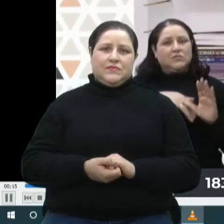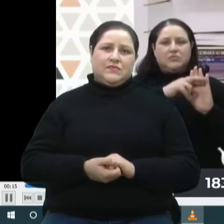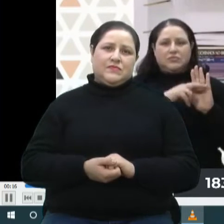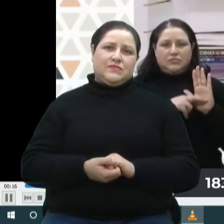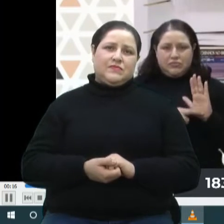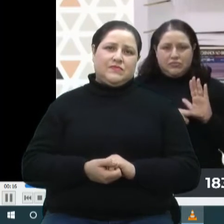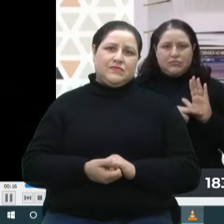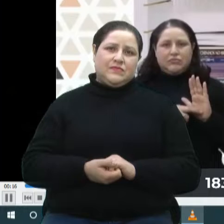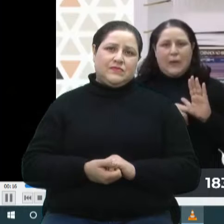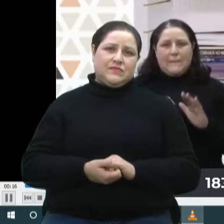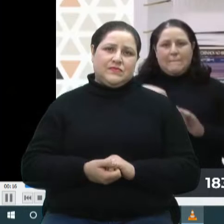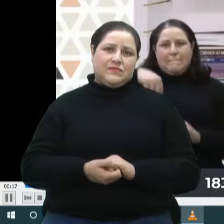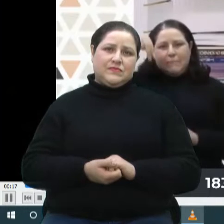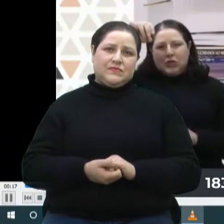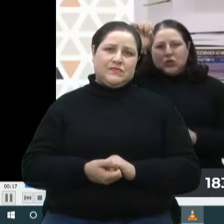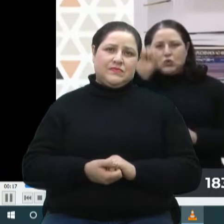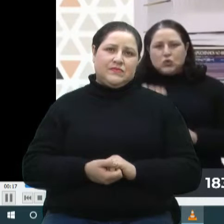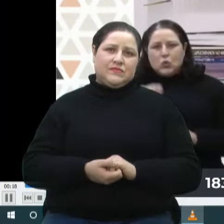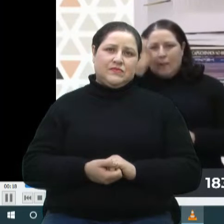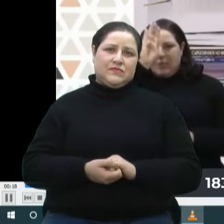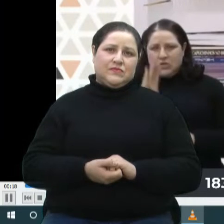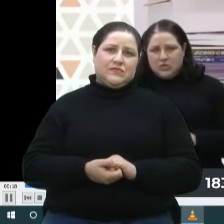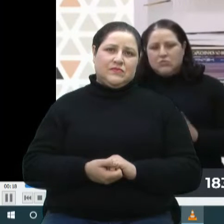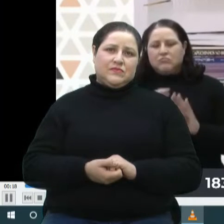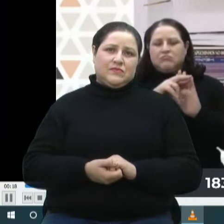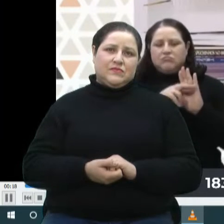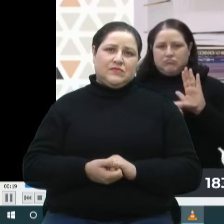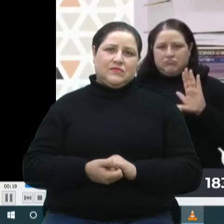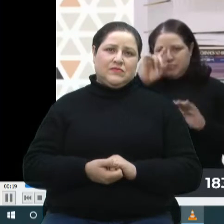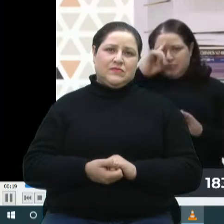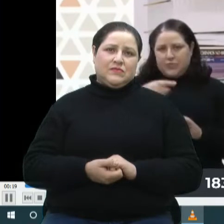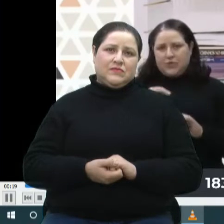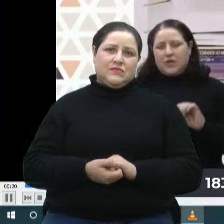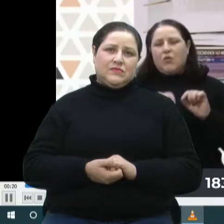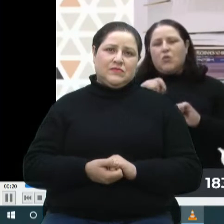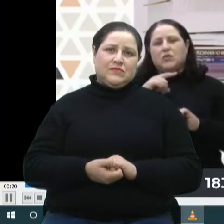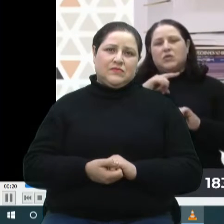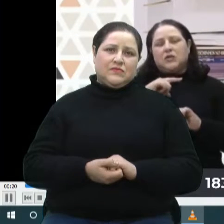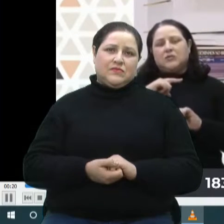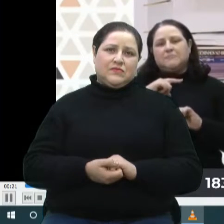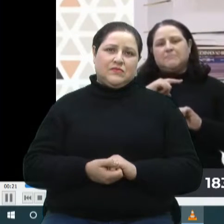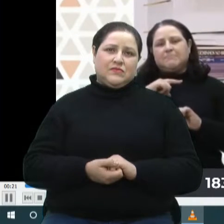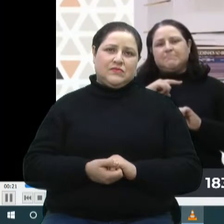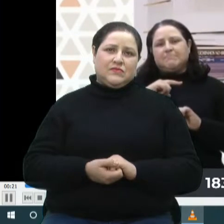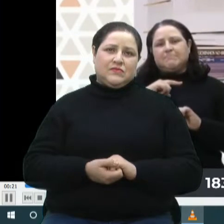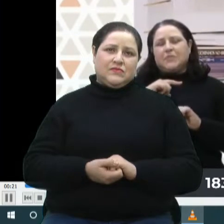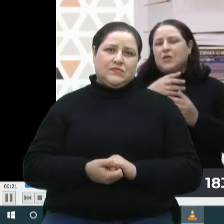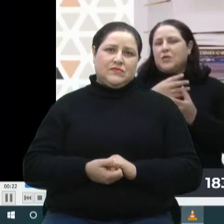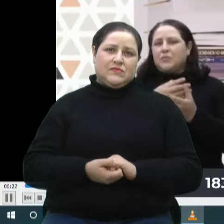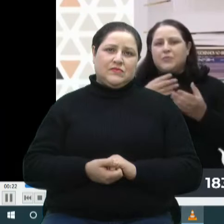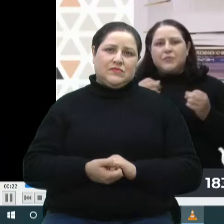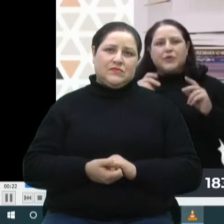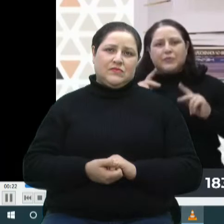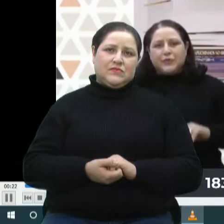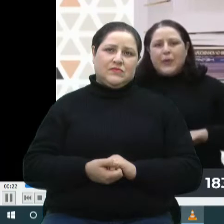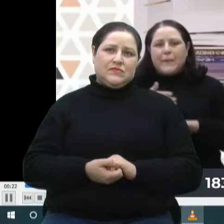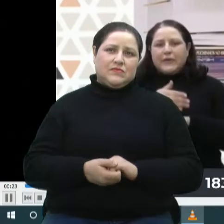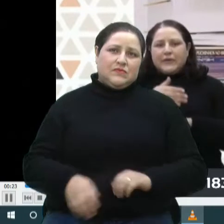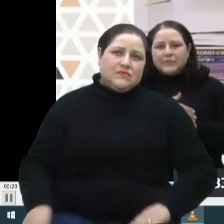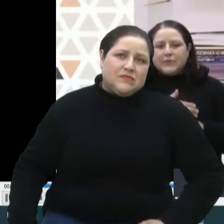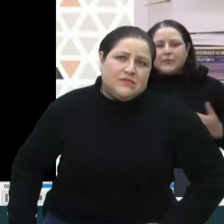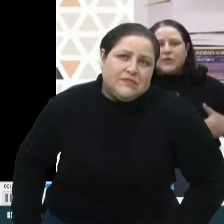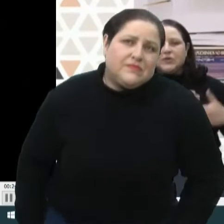Onde ele regulamenta as eleições de norte a sul do Brasil. E as condutas, elas são vedadas por uma quantidade imensa de